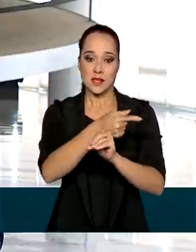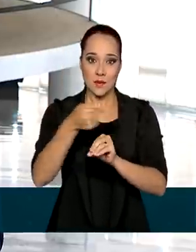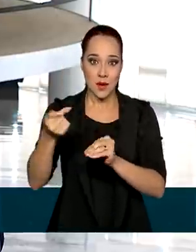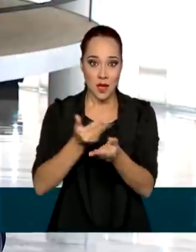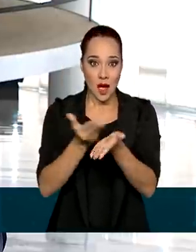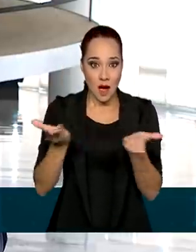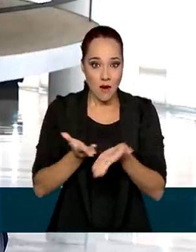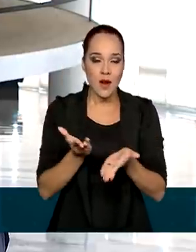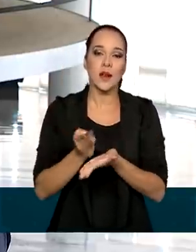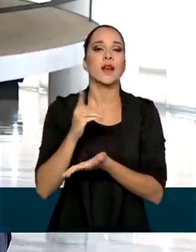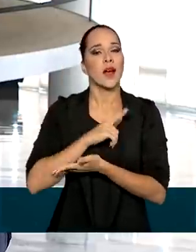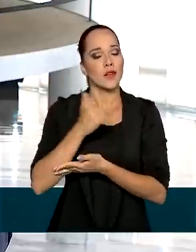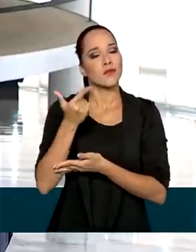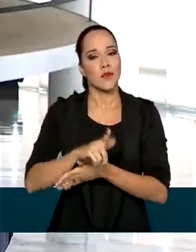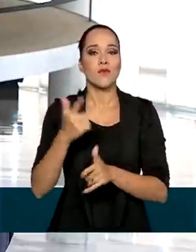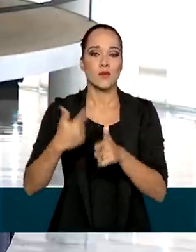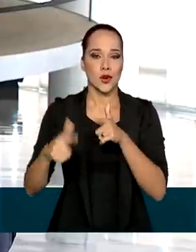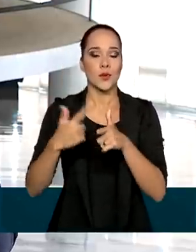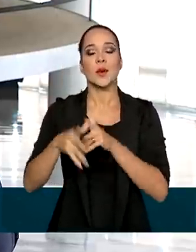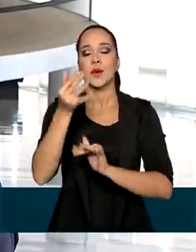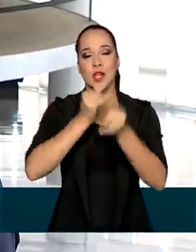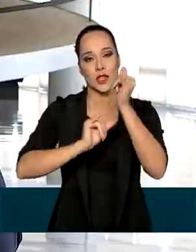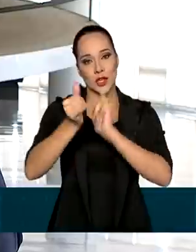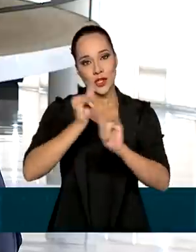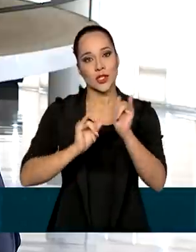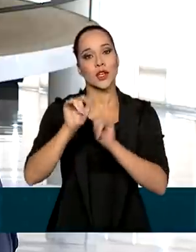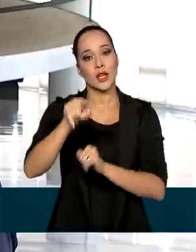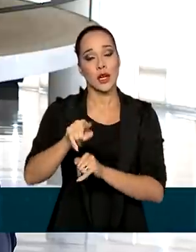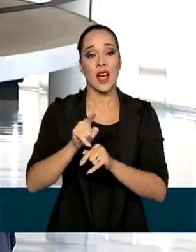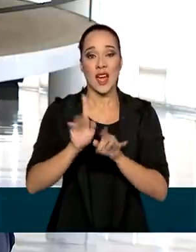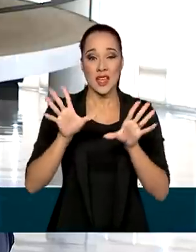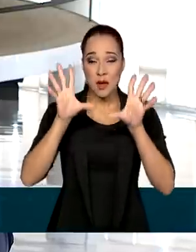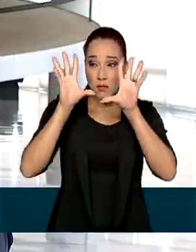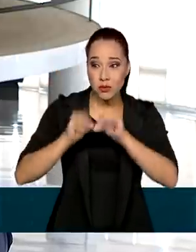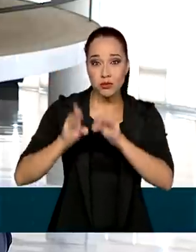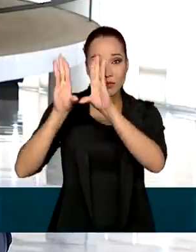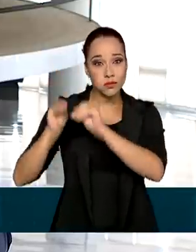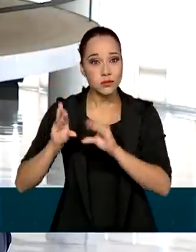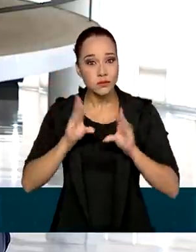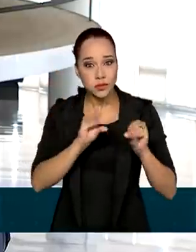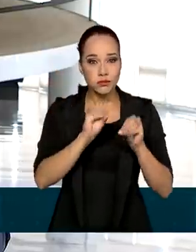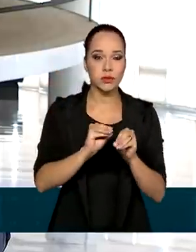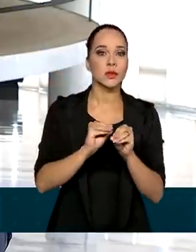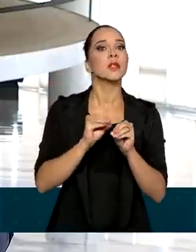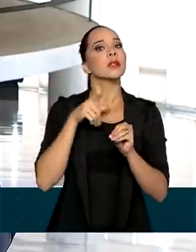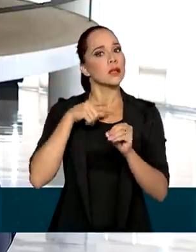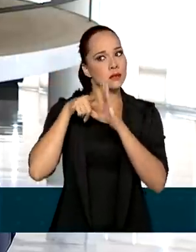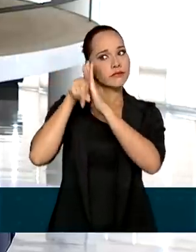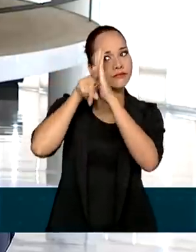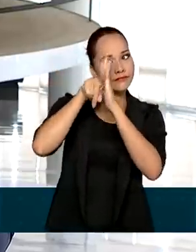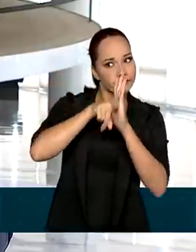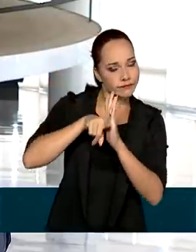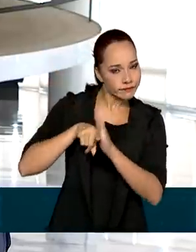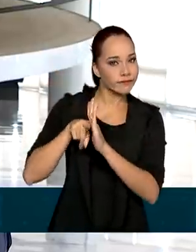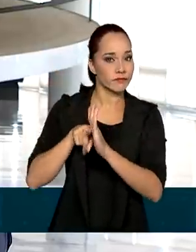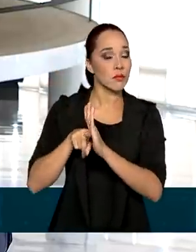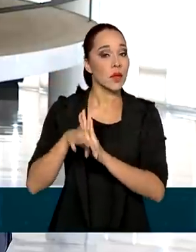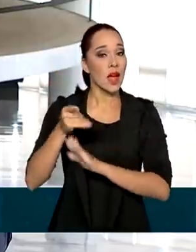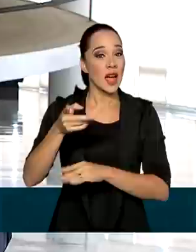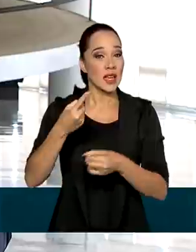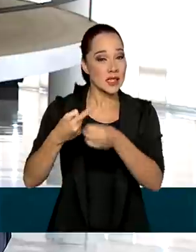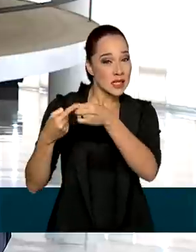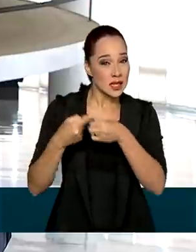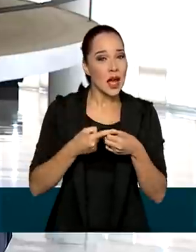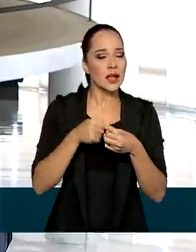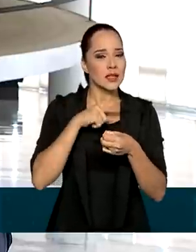afetou, mais uma vez, o fornecimento de energia elétrica. Esse blackout está sendo investigado. Desde então, as cidades